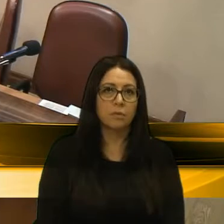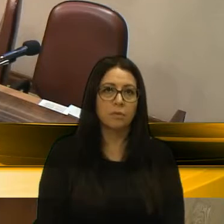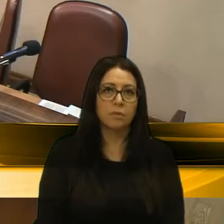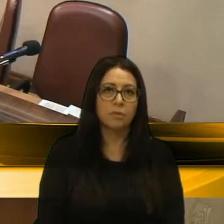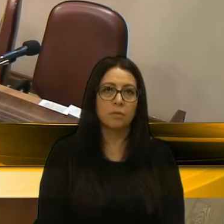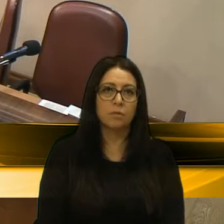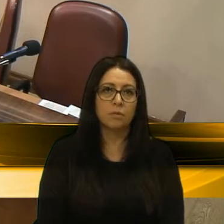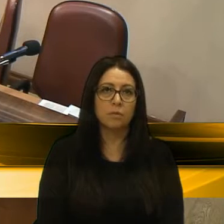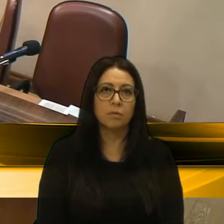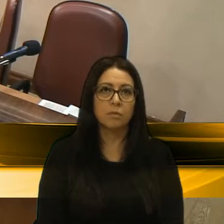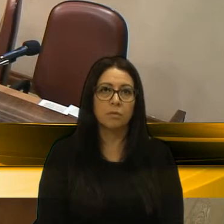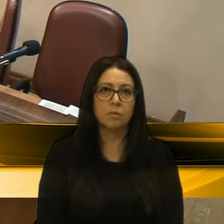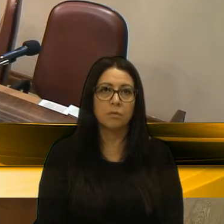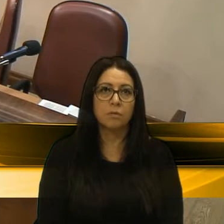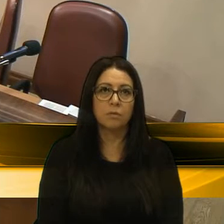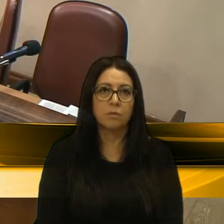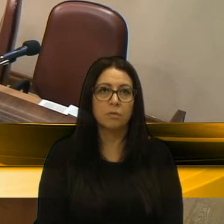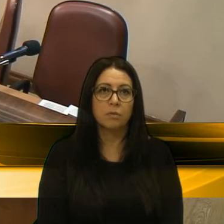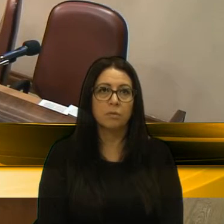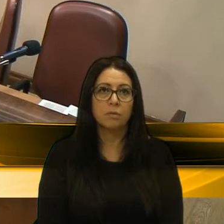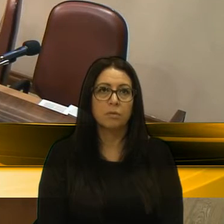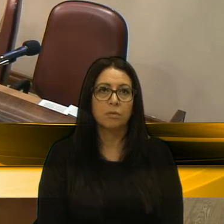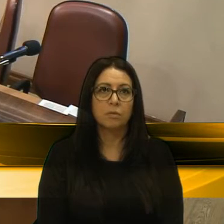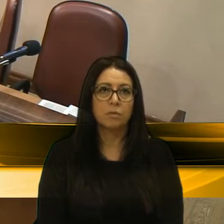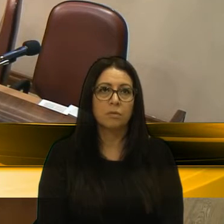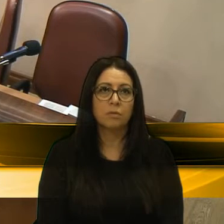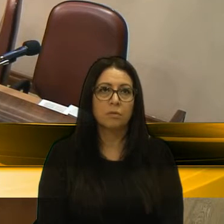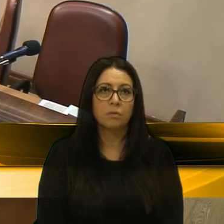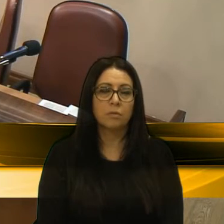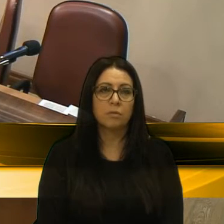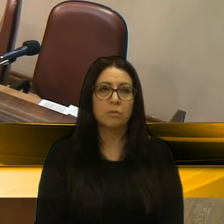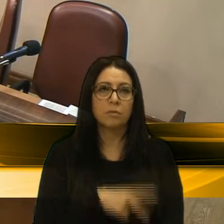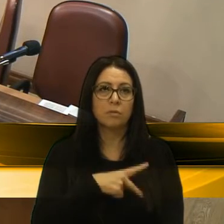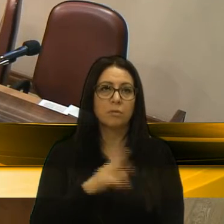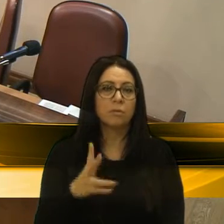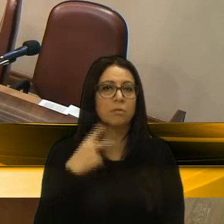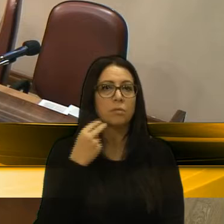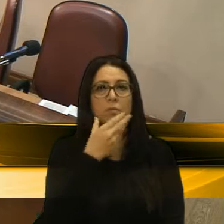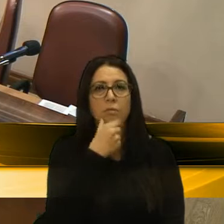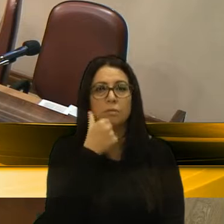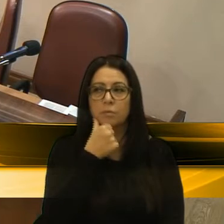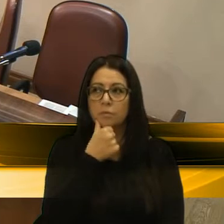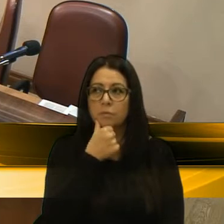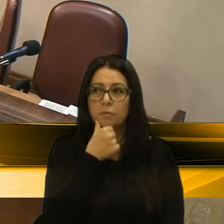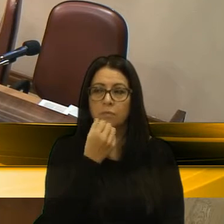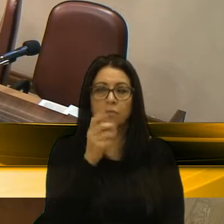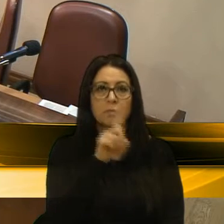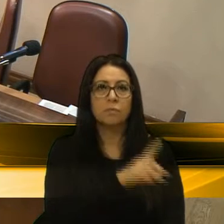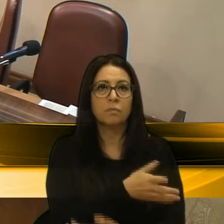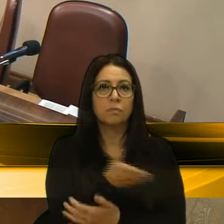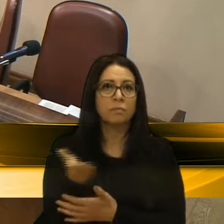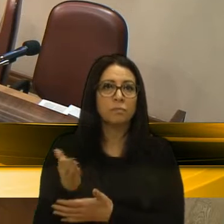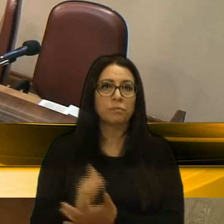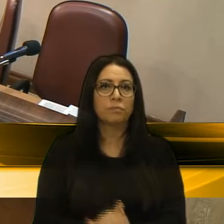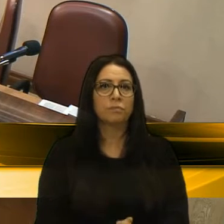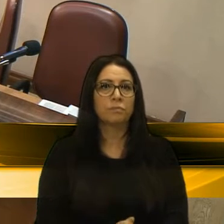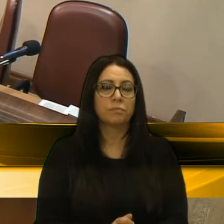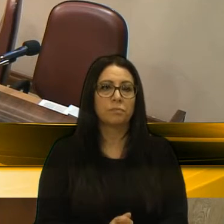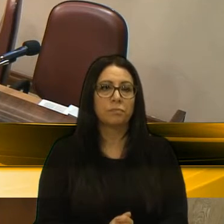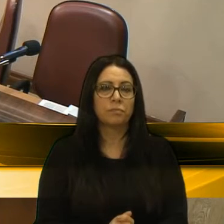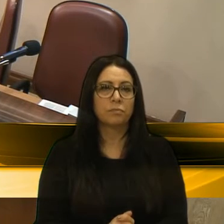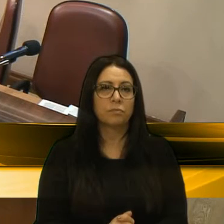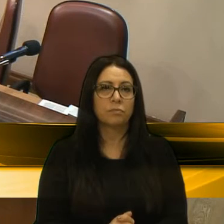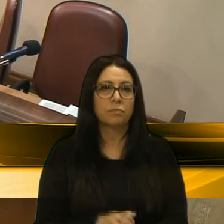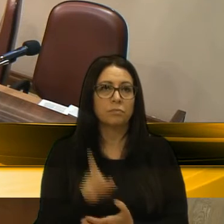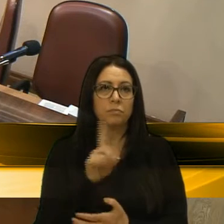E o deputismo? O que é que é o deputismo? Senhor presidente, senhoras senhores vereadores, bom dia a todos. Bom dia a quem